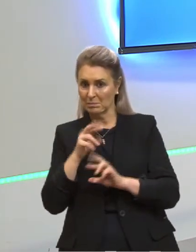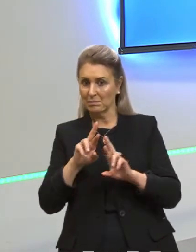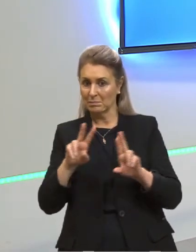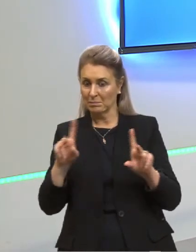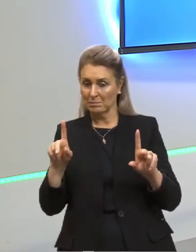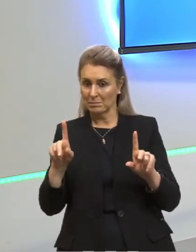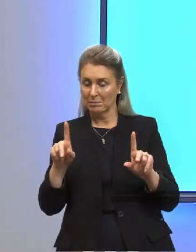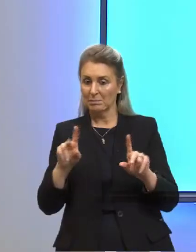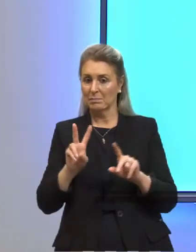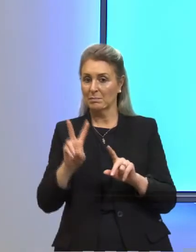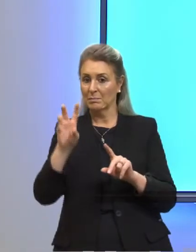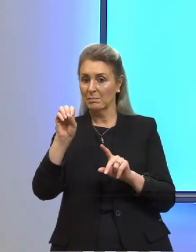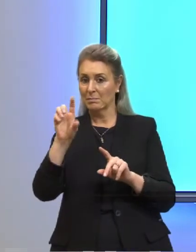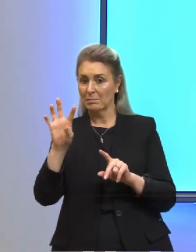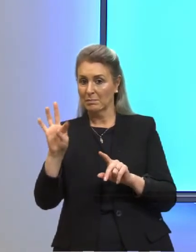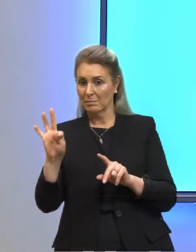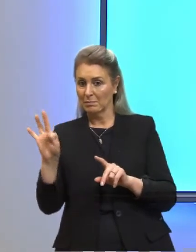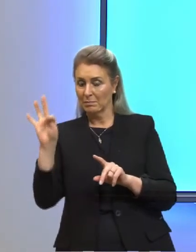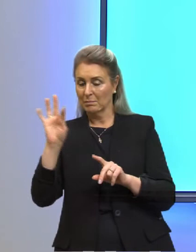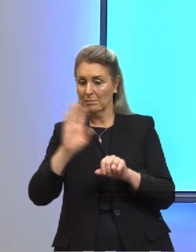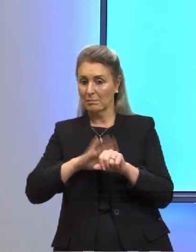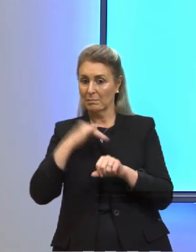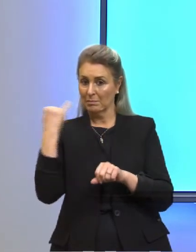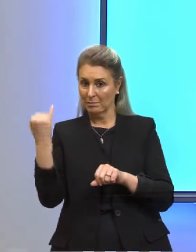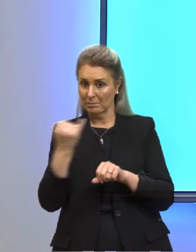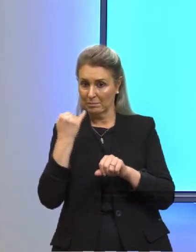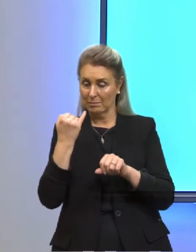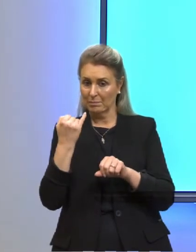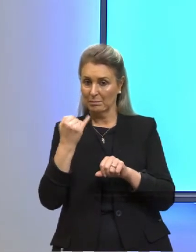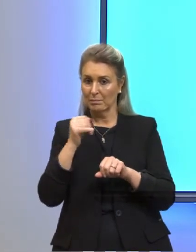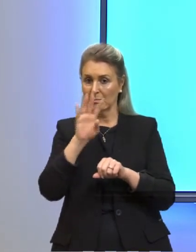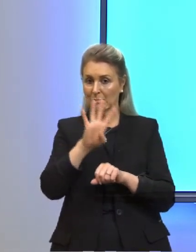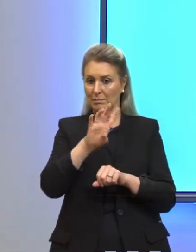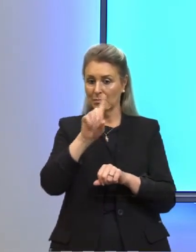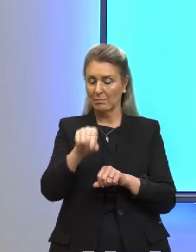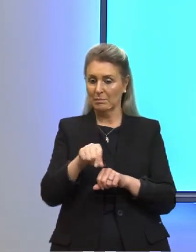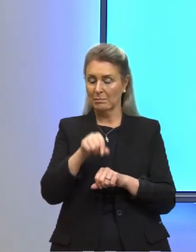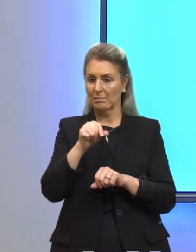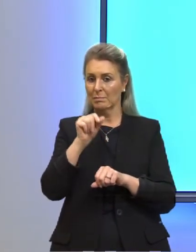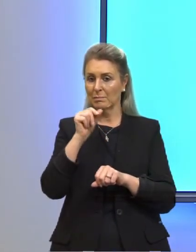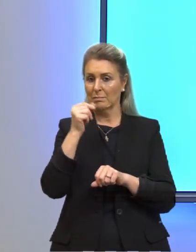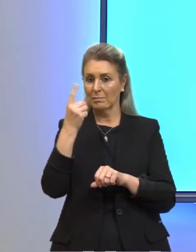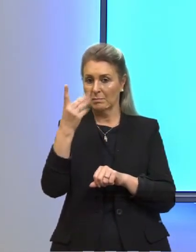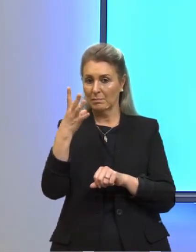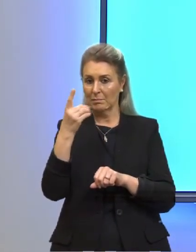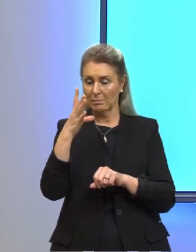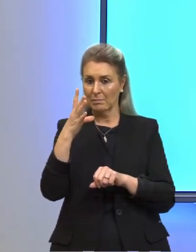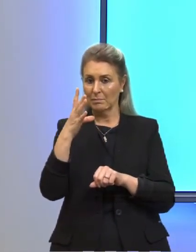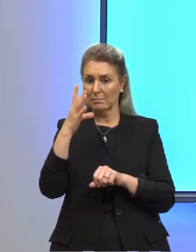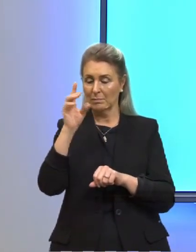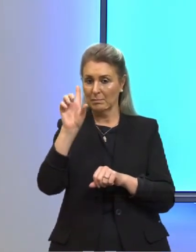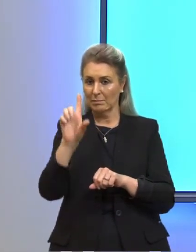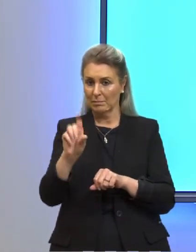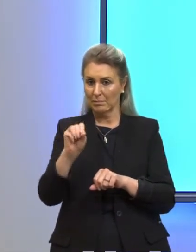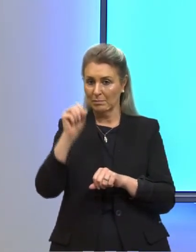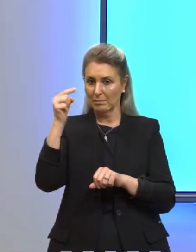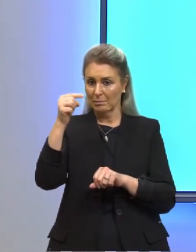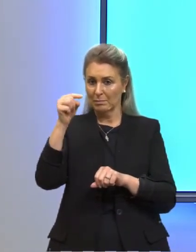elétron-volt é um dos mais importantes, 4,14 vezes 10 na menos 15 elétron-volts.